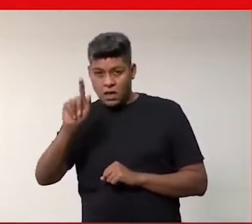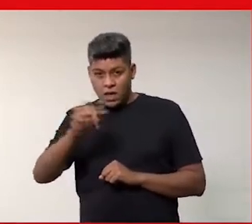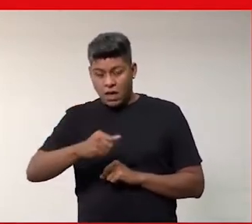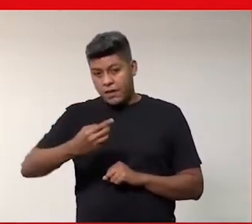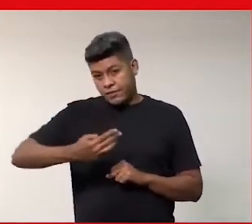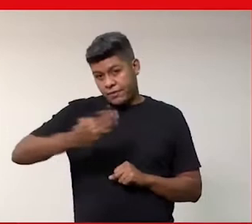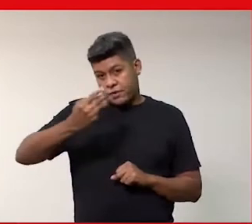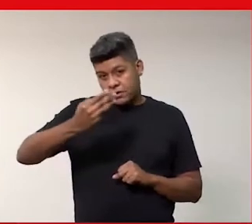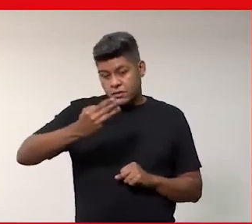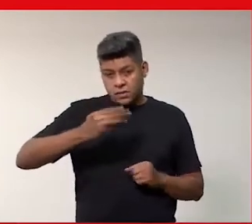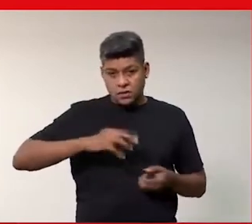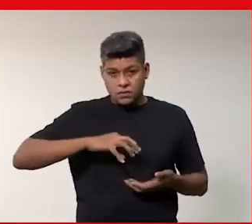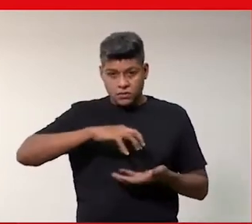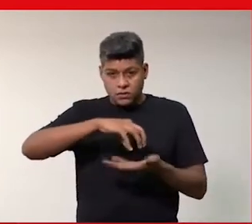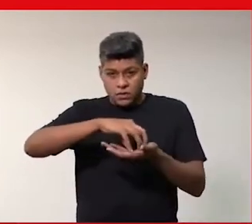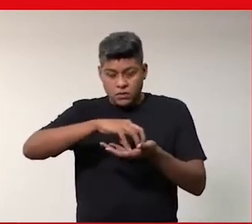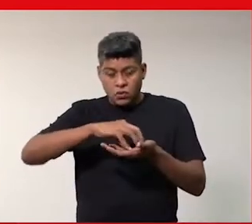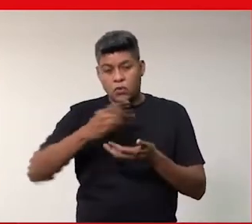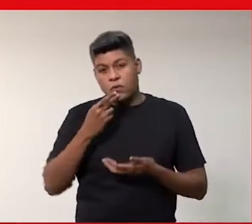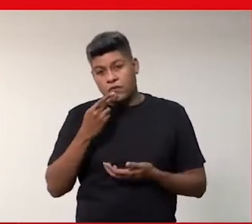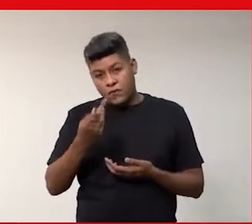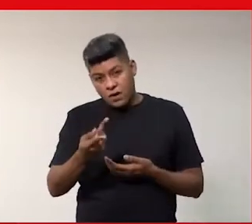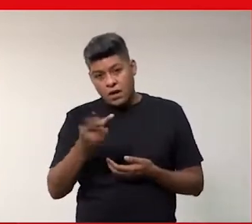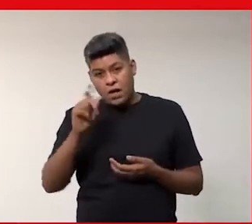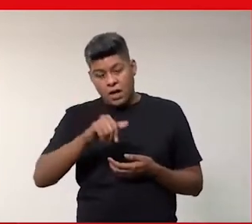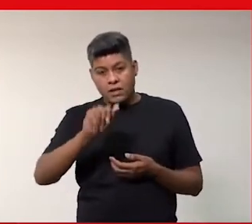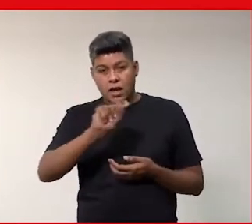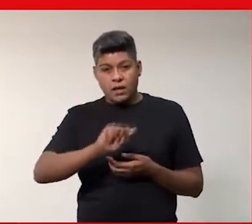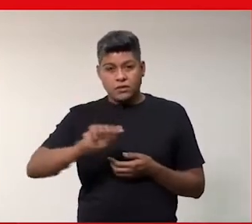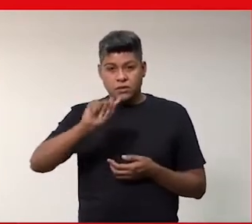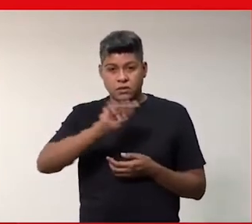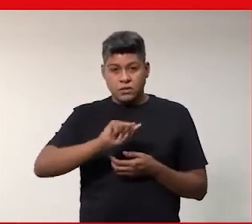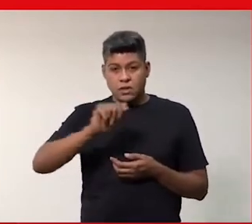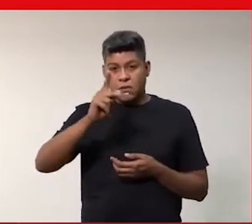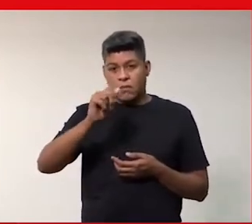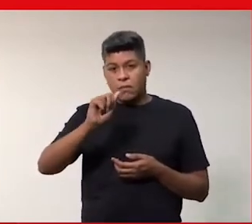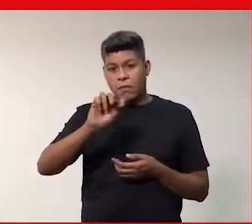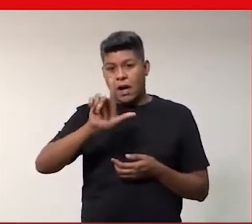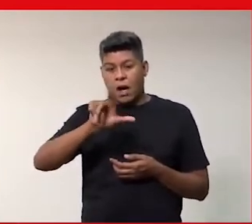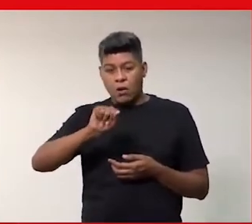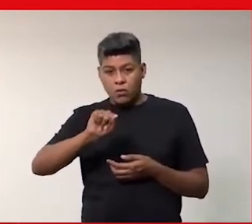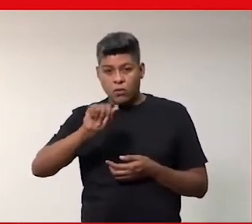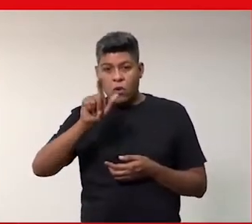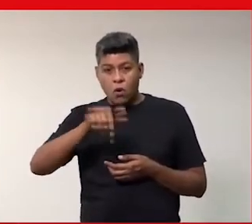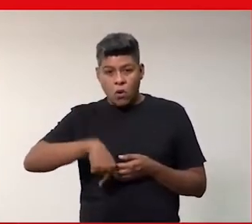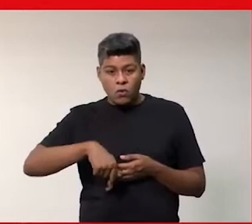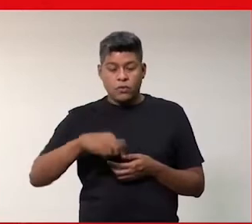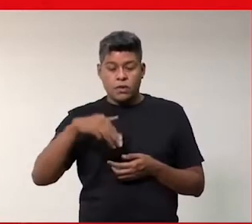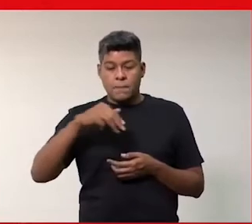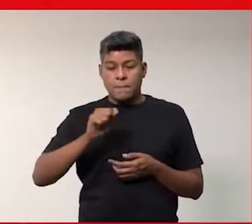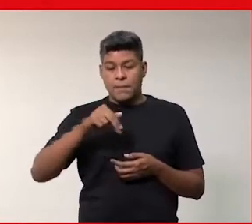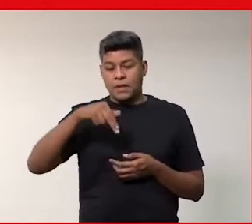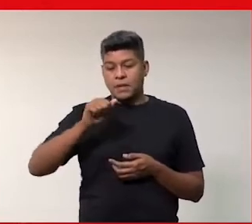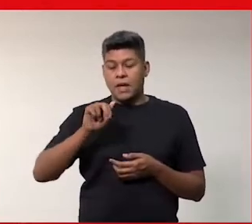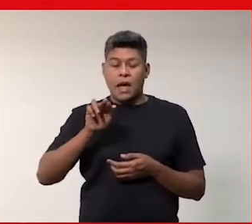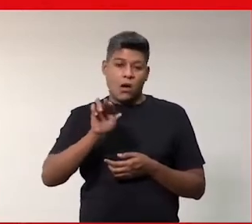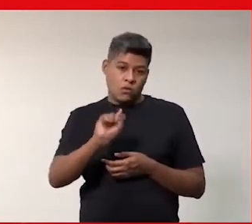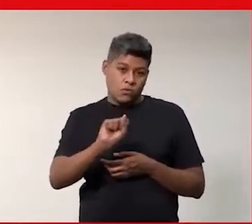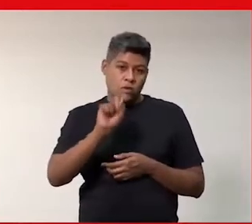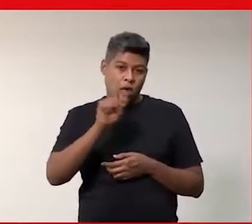terceiro setor, né, que vai falar, ela é da Associação Polo Digital de Manaus, engenheira